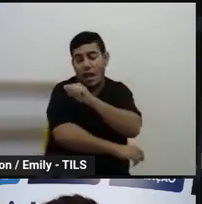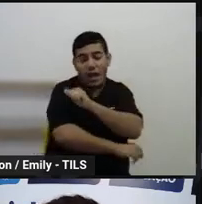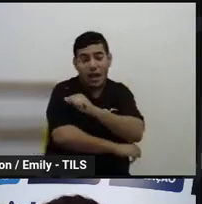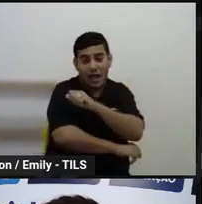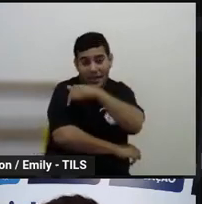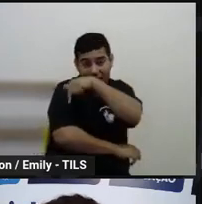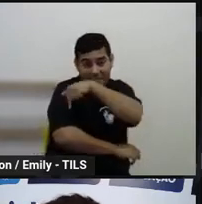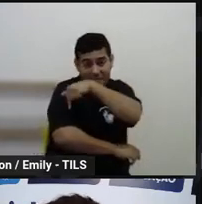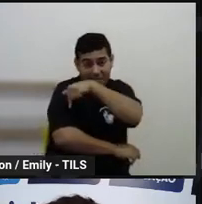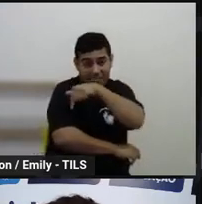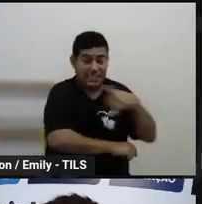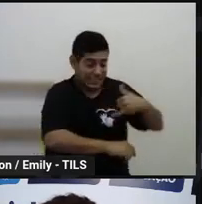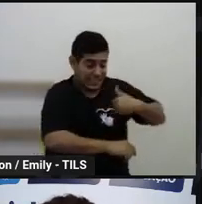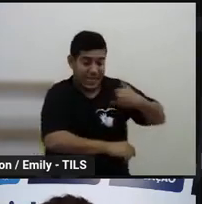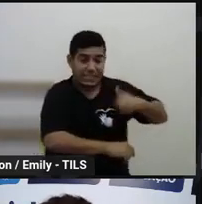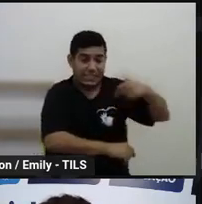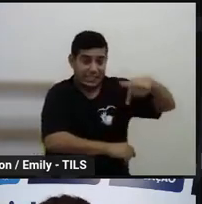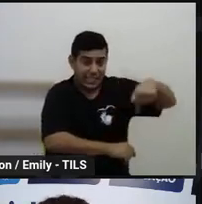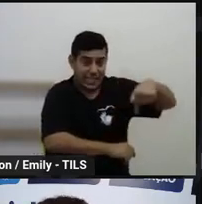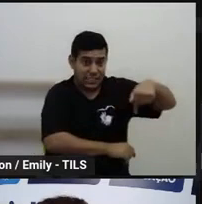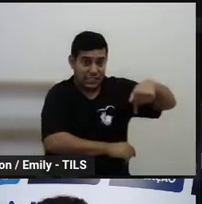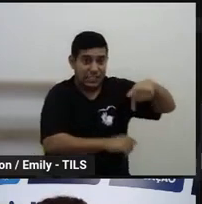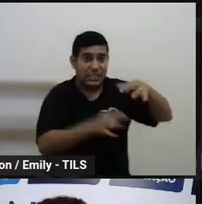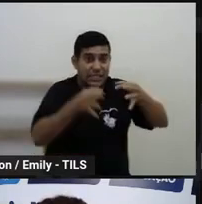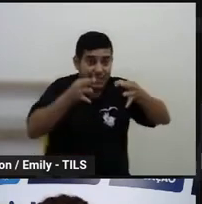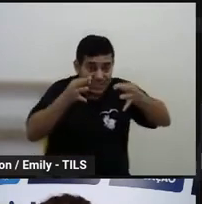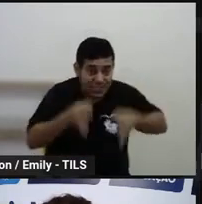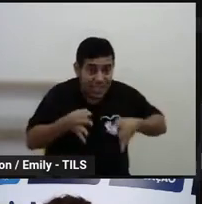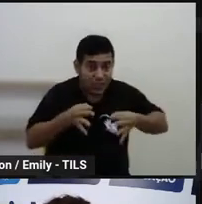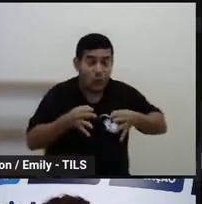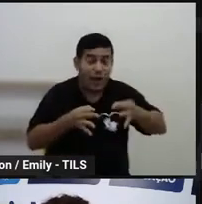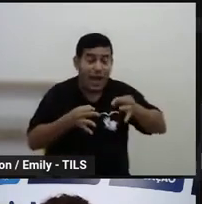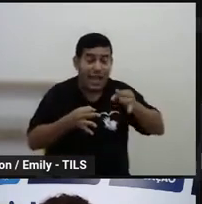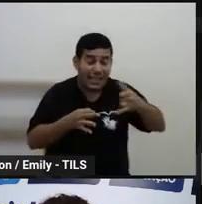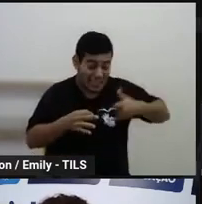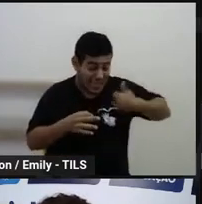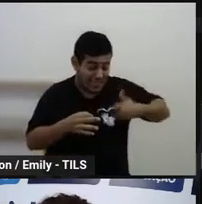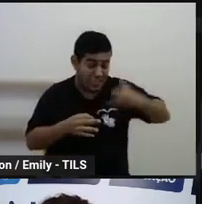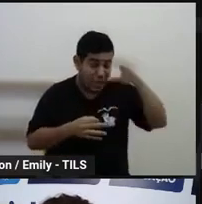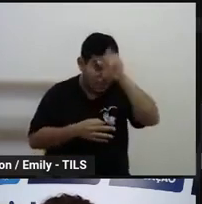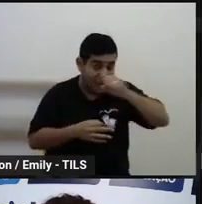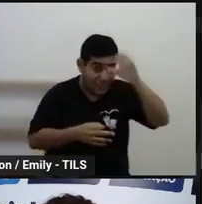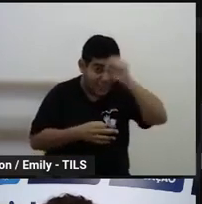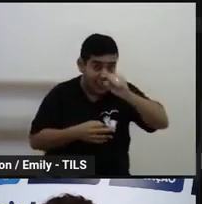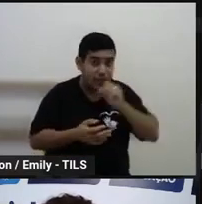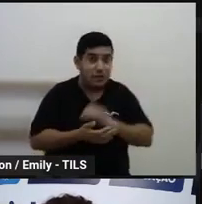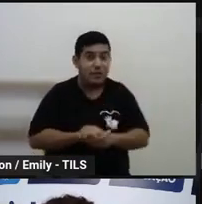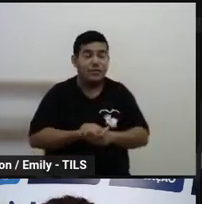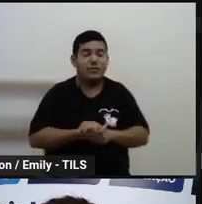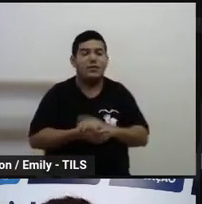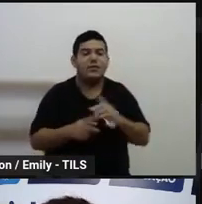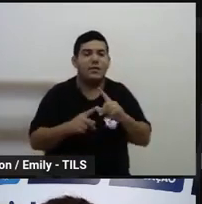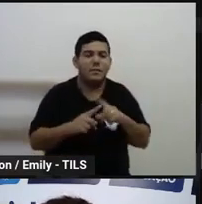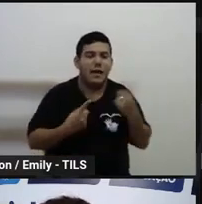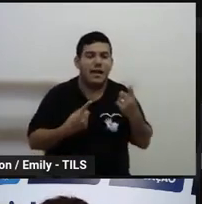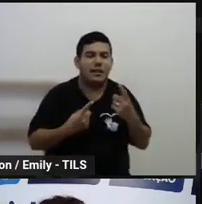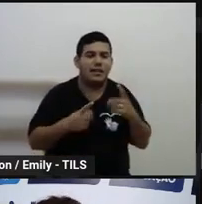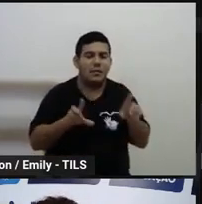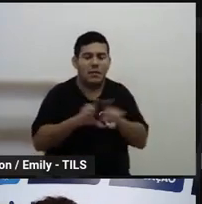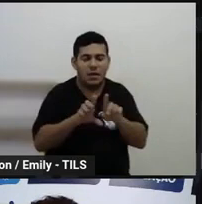sete anos de idade, que é a alfabetização na idade certa. Elevar indicadores do fluxo escolar